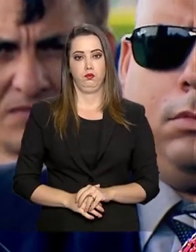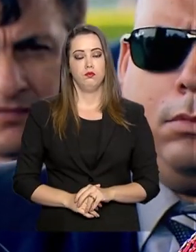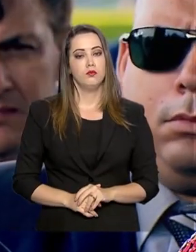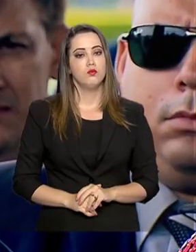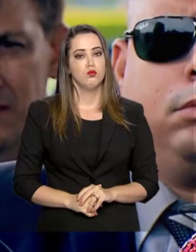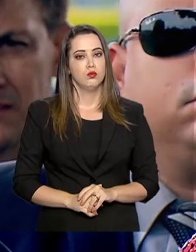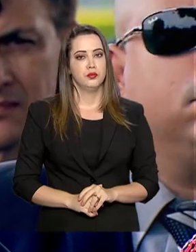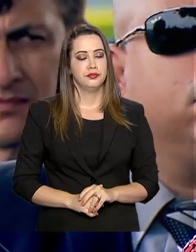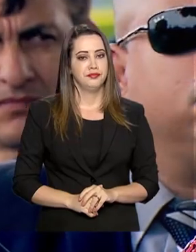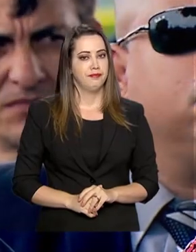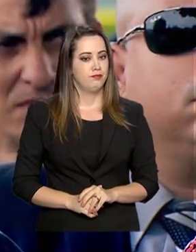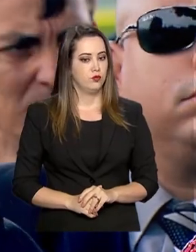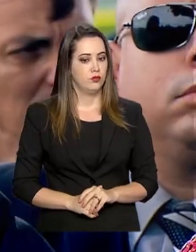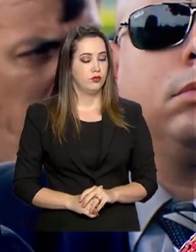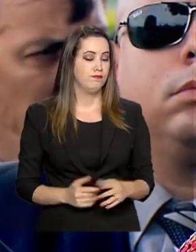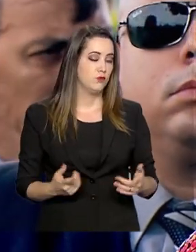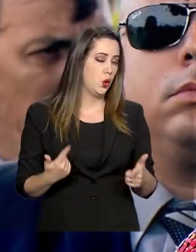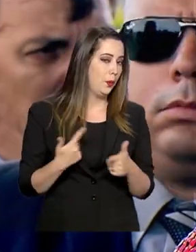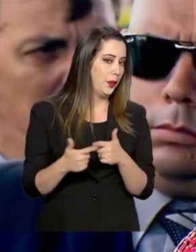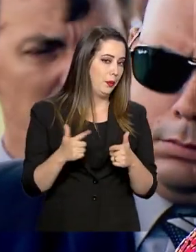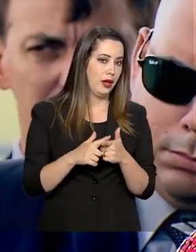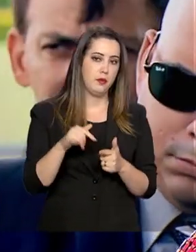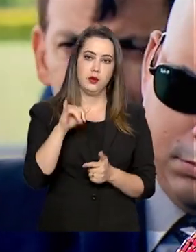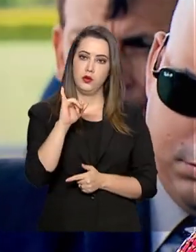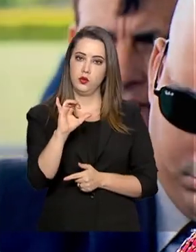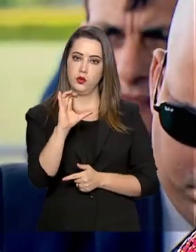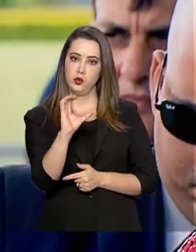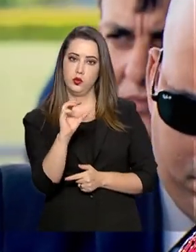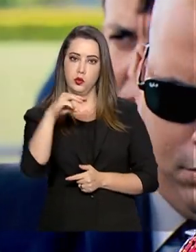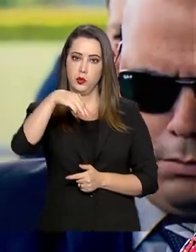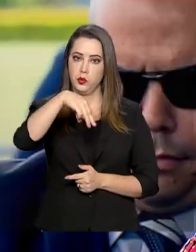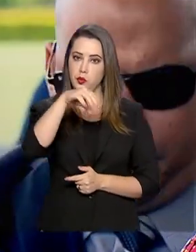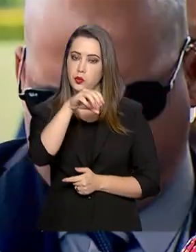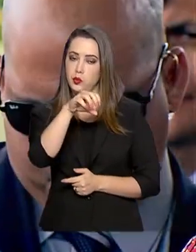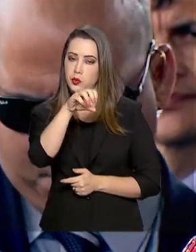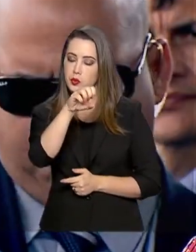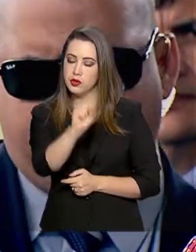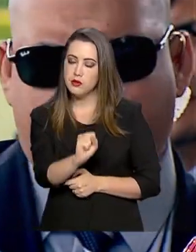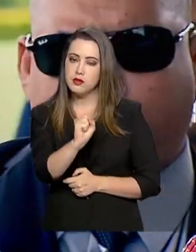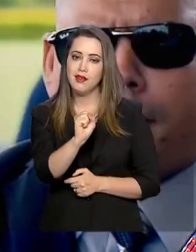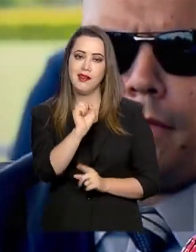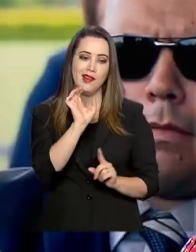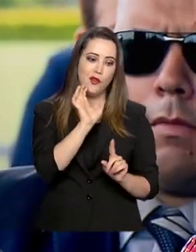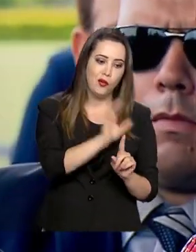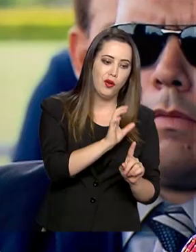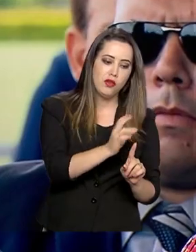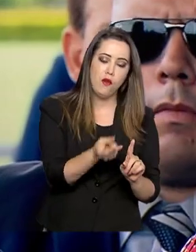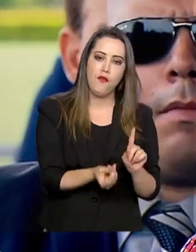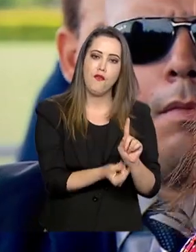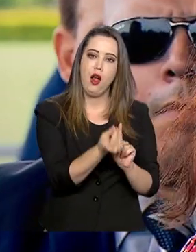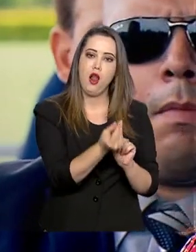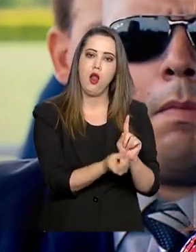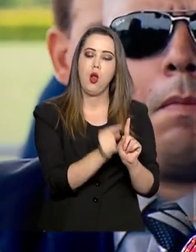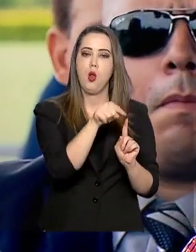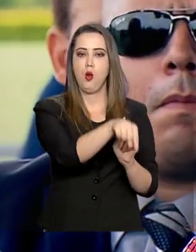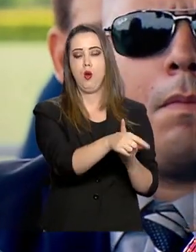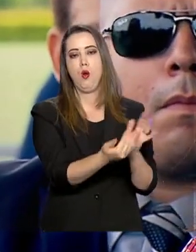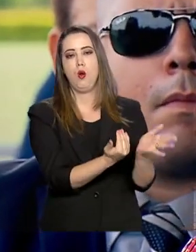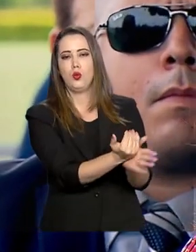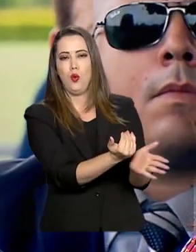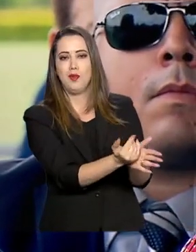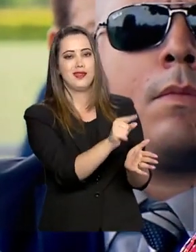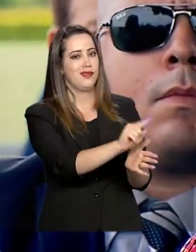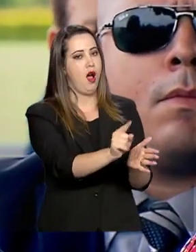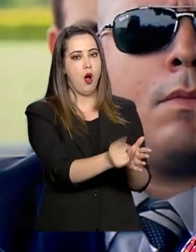questão do ICMS, ele não incide em cima do preço da refinaria, mas em cima do preço